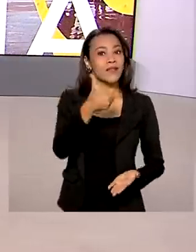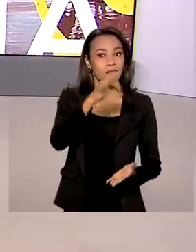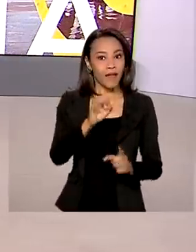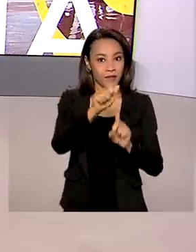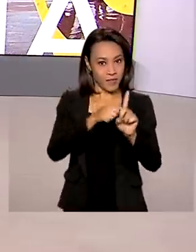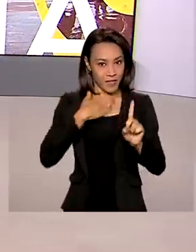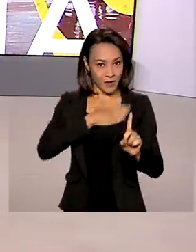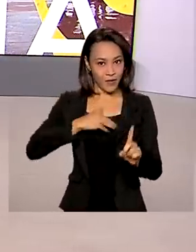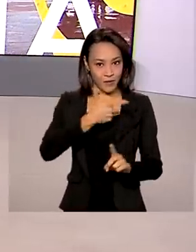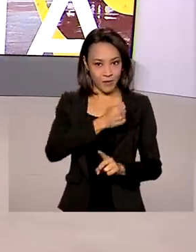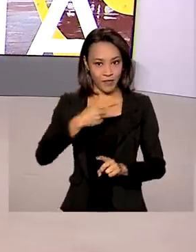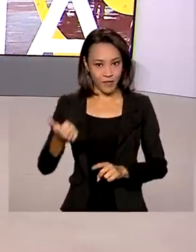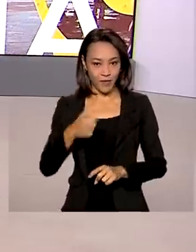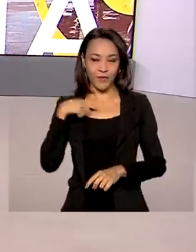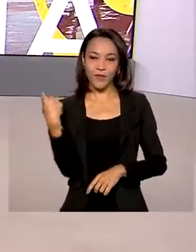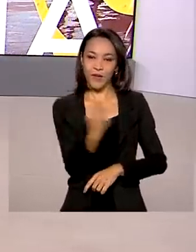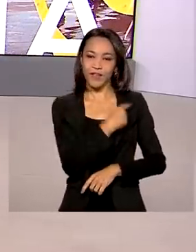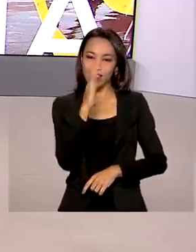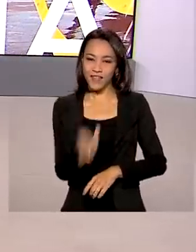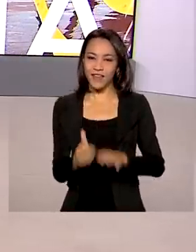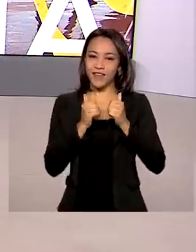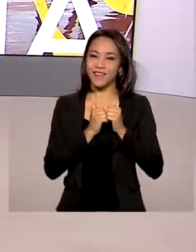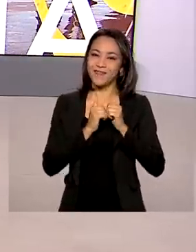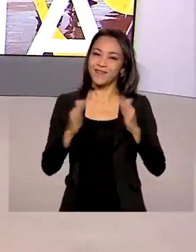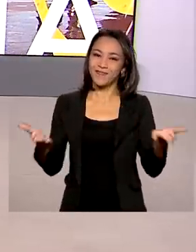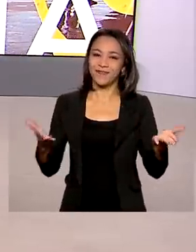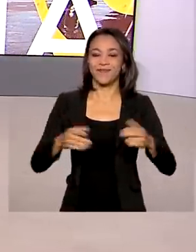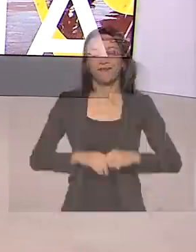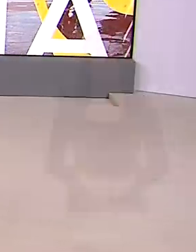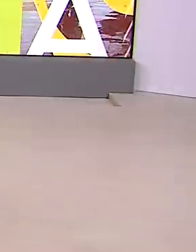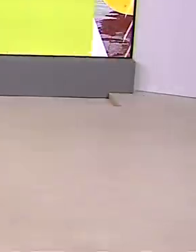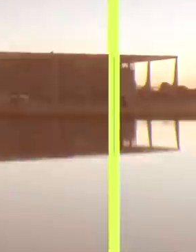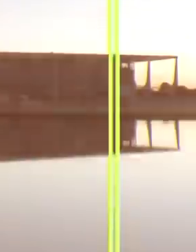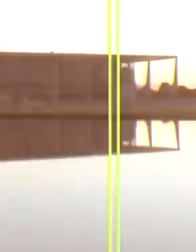agosto de 2021, o Brasil em Dia está começando.